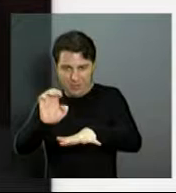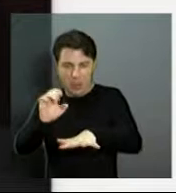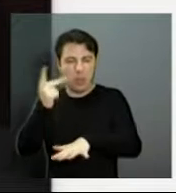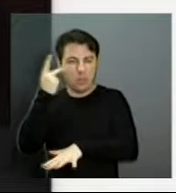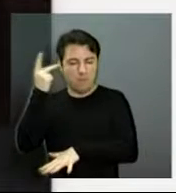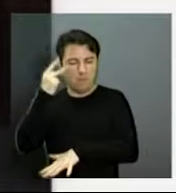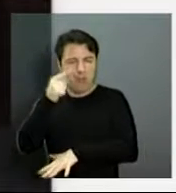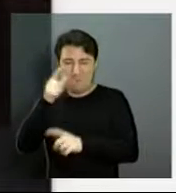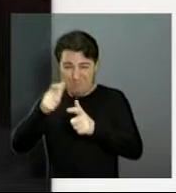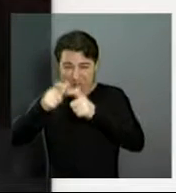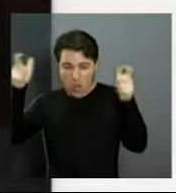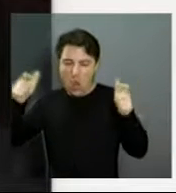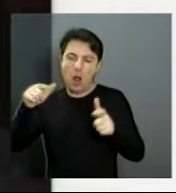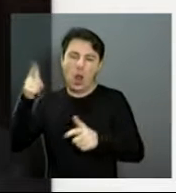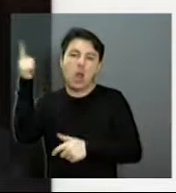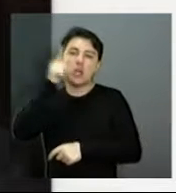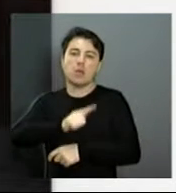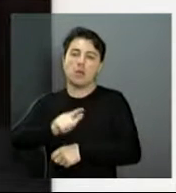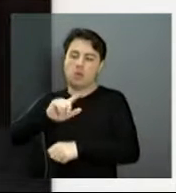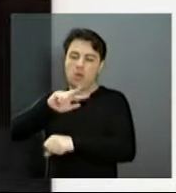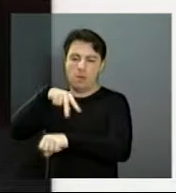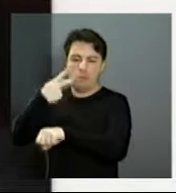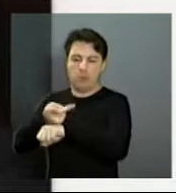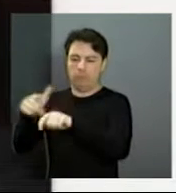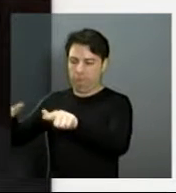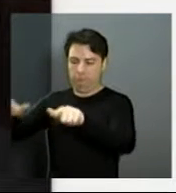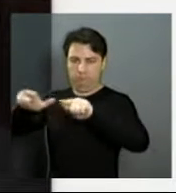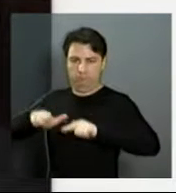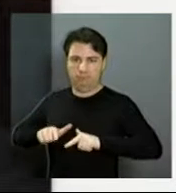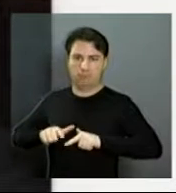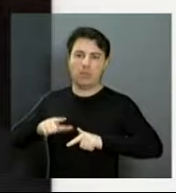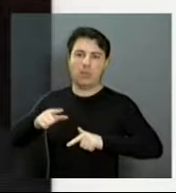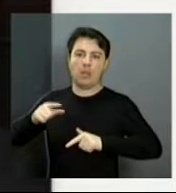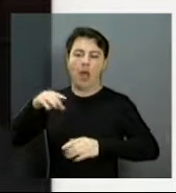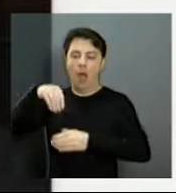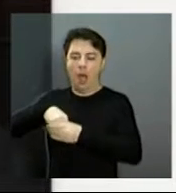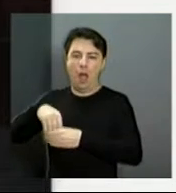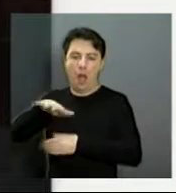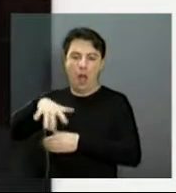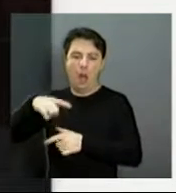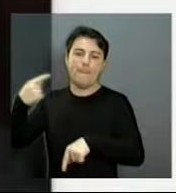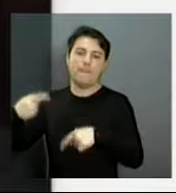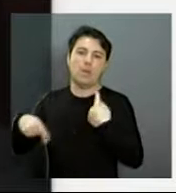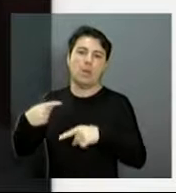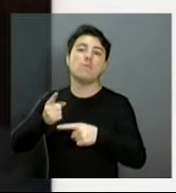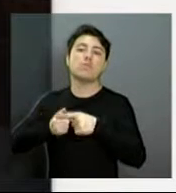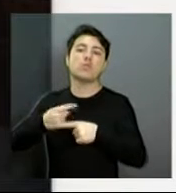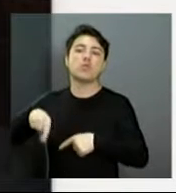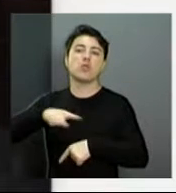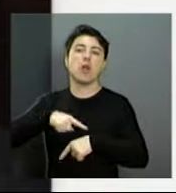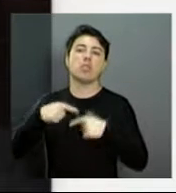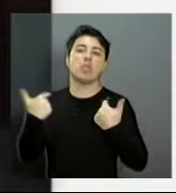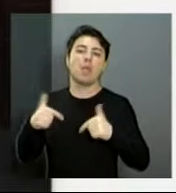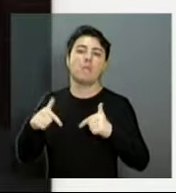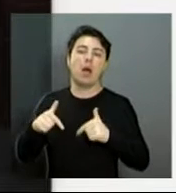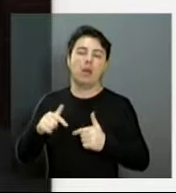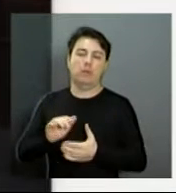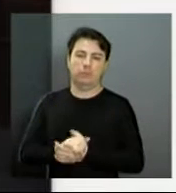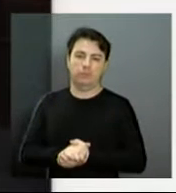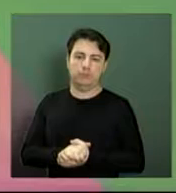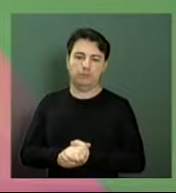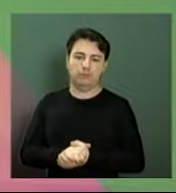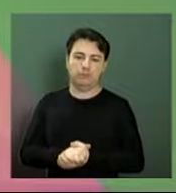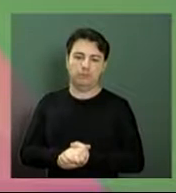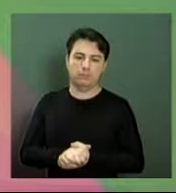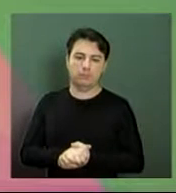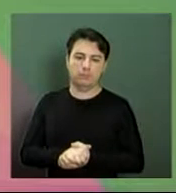imensamente gratos por ter recebido esse prêmio na categoria política, reconhecendo o nosso trabalho a nível nacional. Próximo slide, por